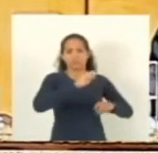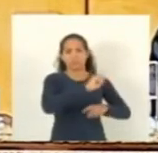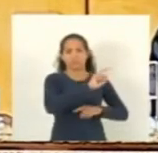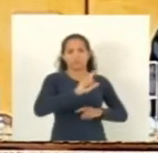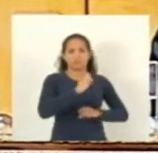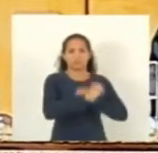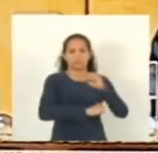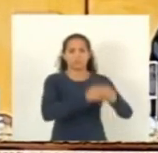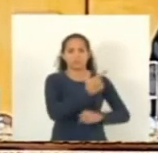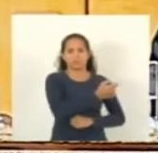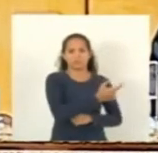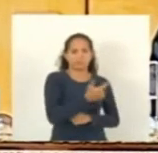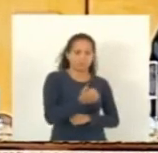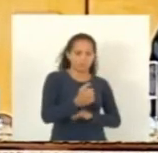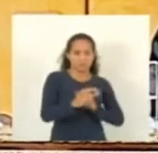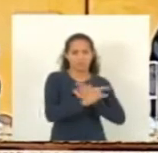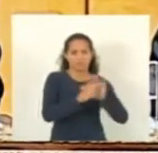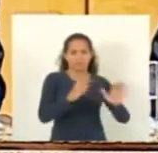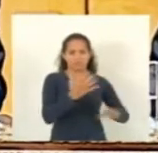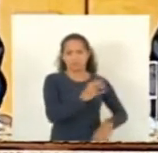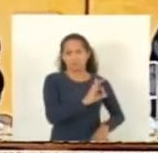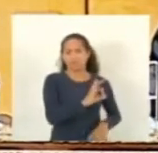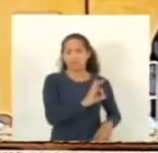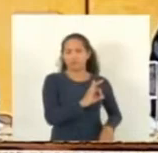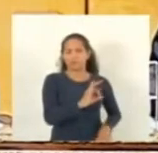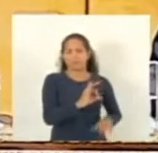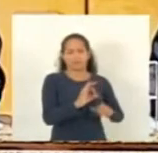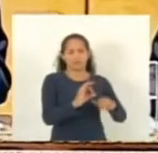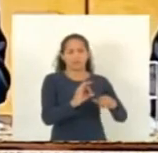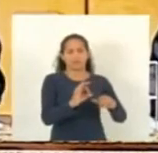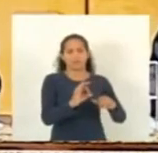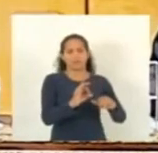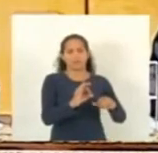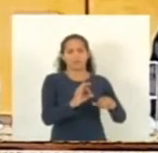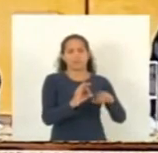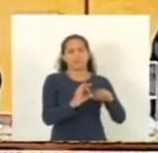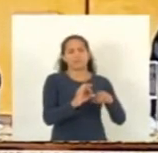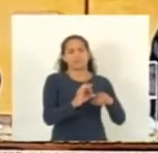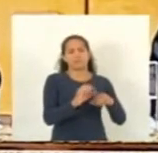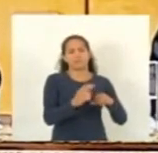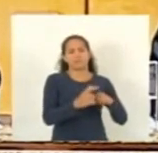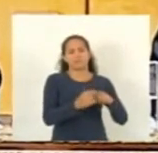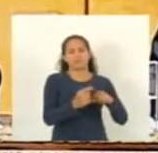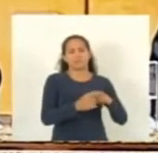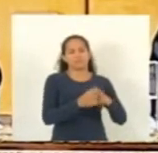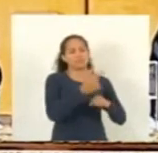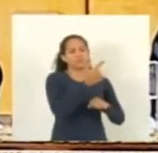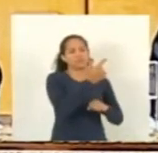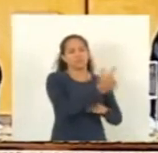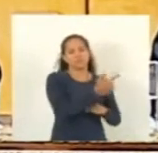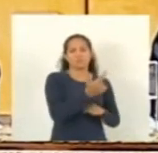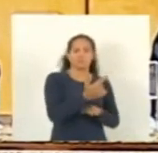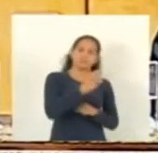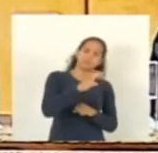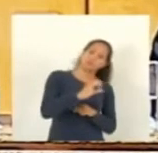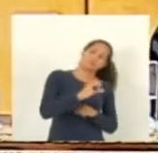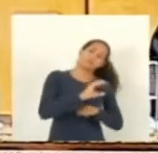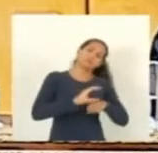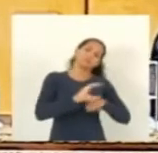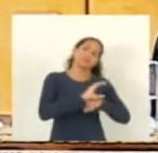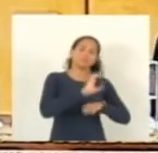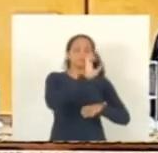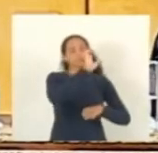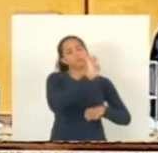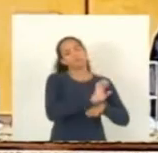parágrafo 10 do artigo 229 da Constituição Estadual para